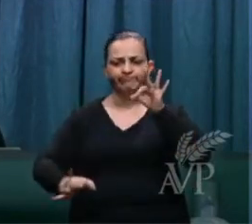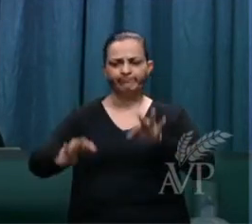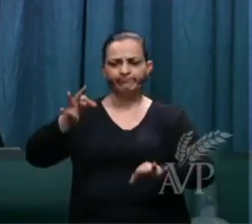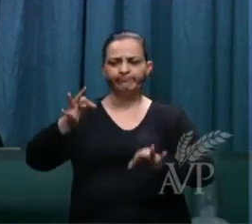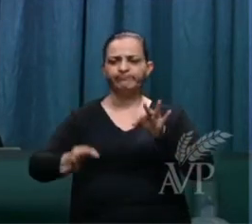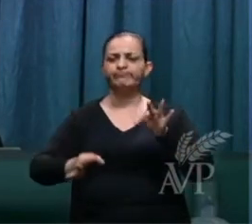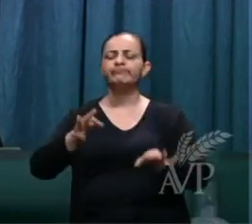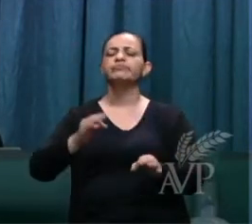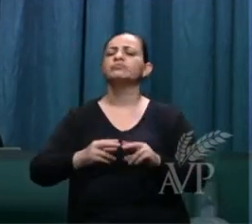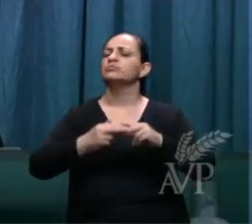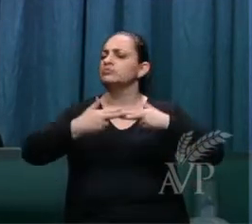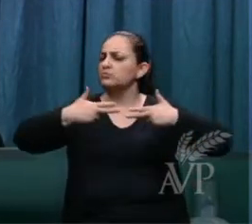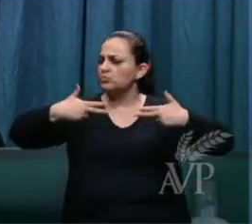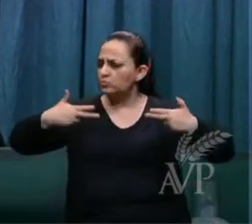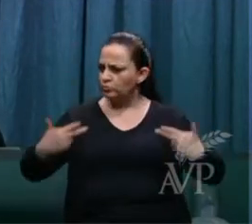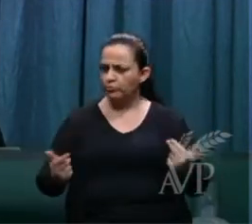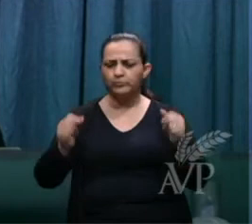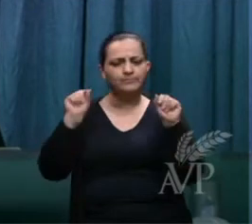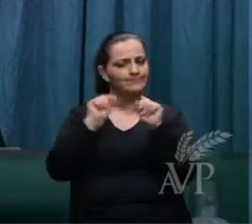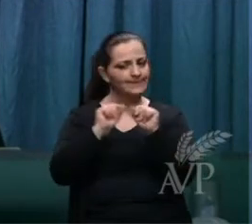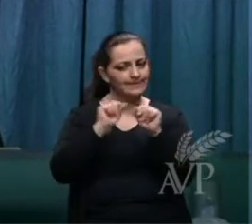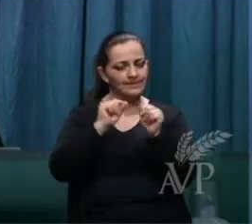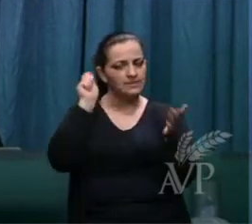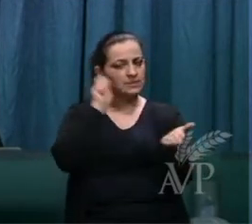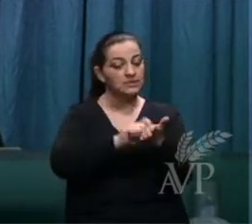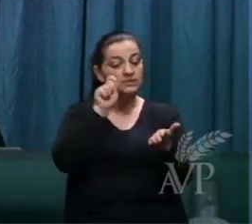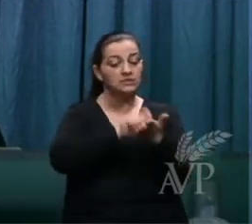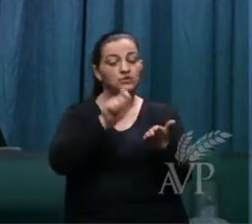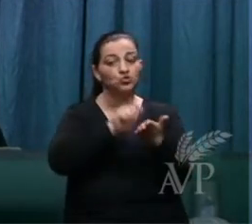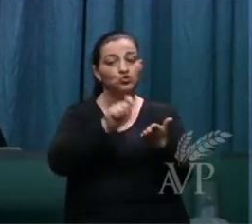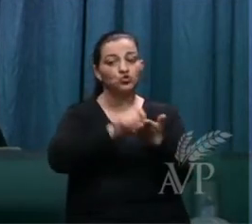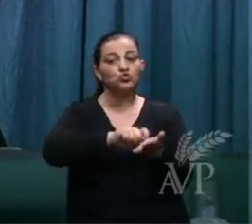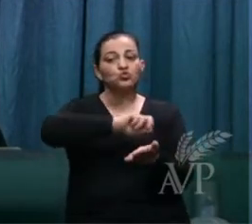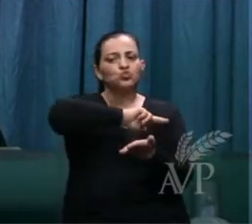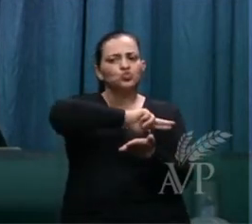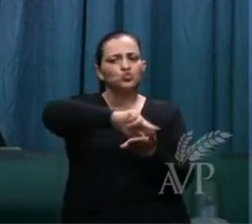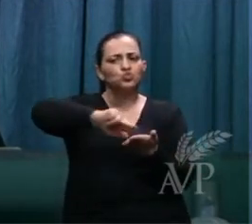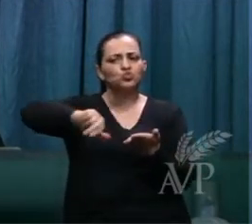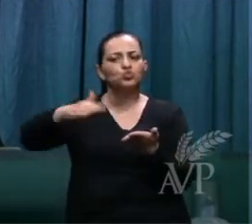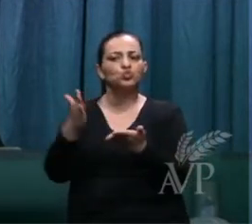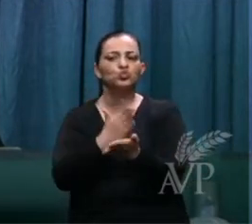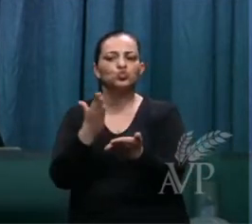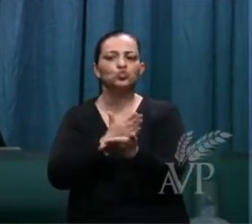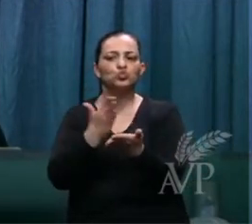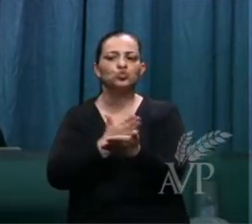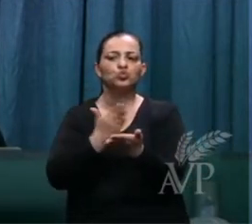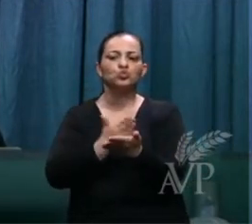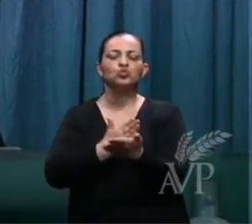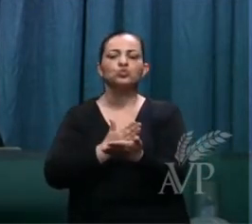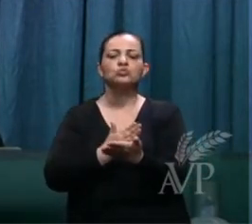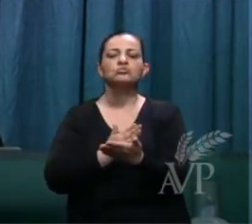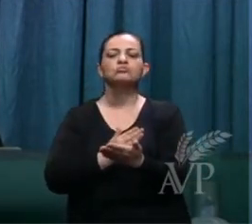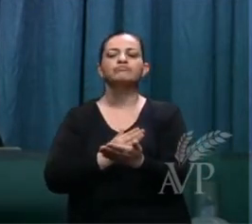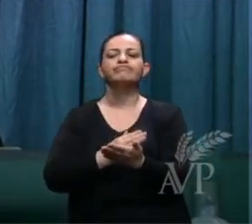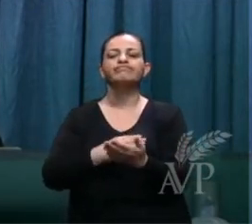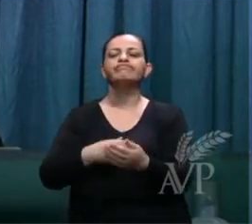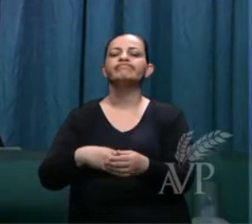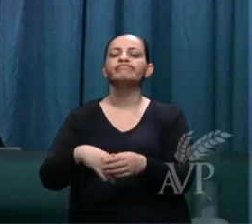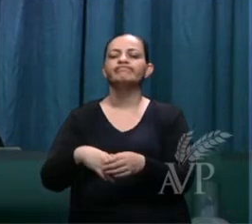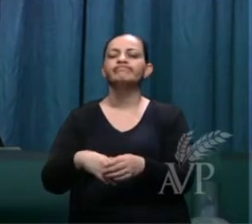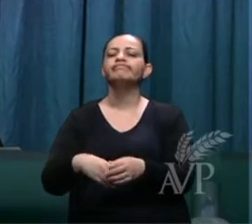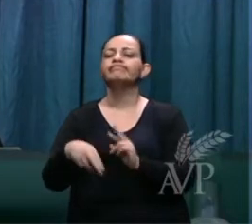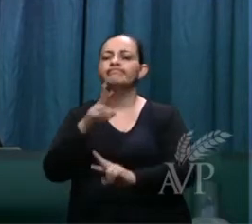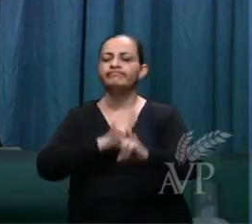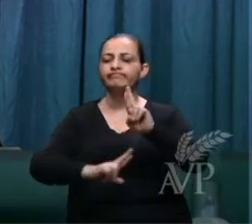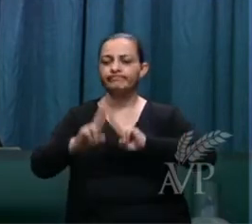pelas coisas que estavam escritas nos livros segundo as suas obras